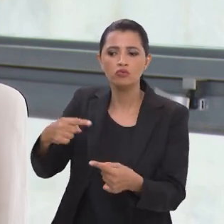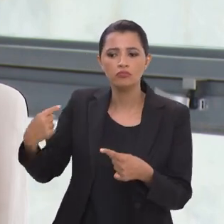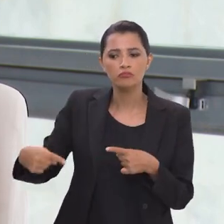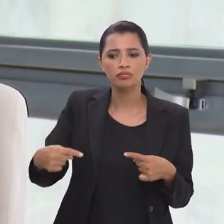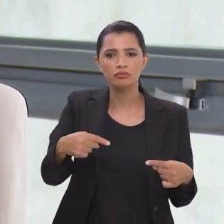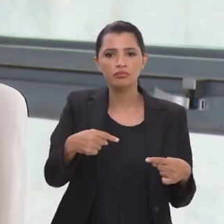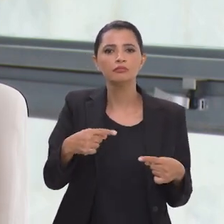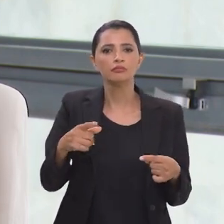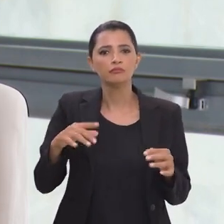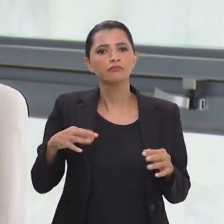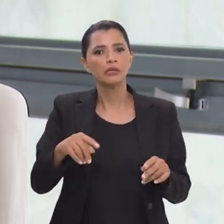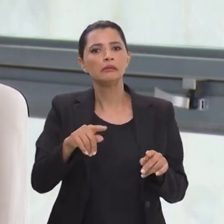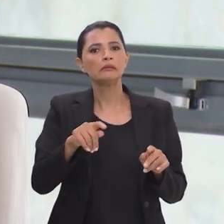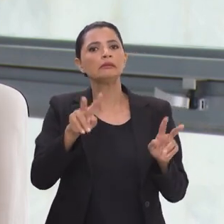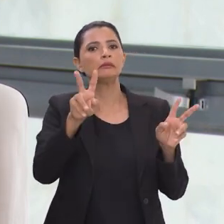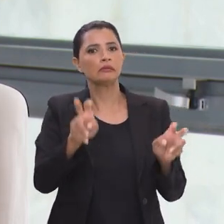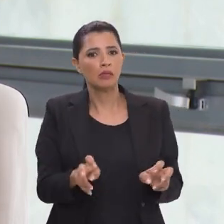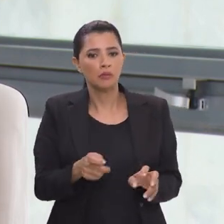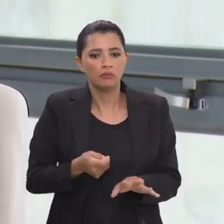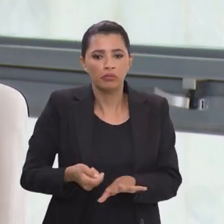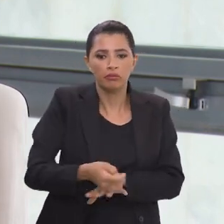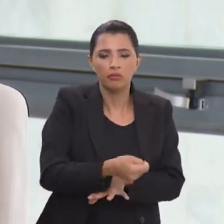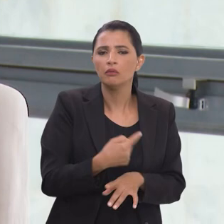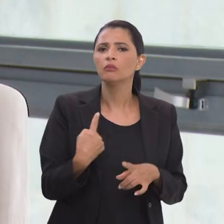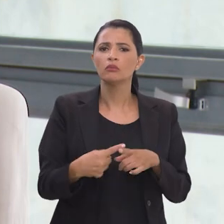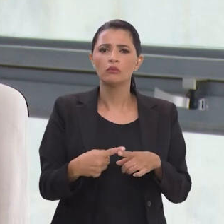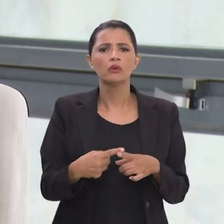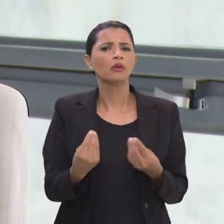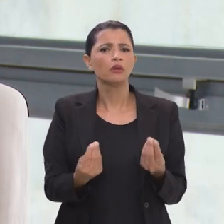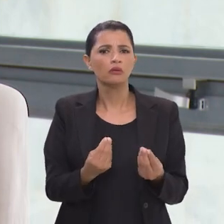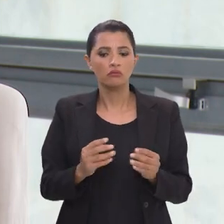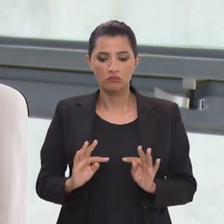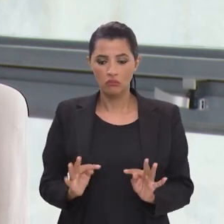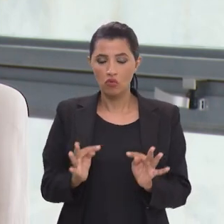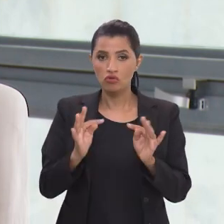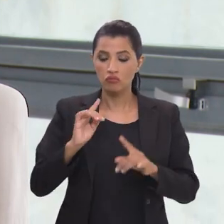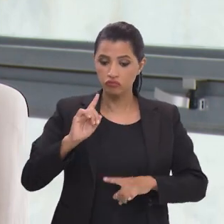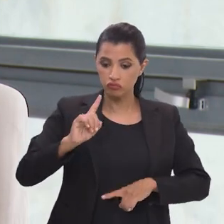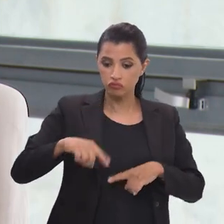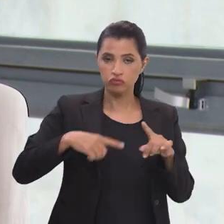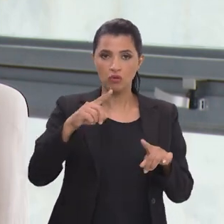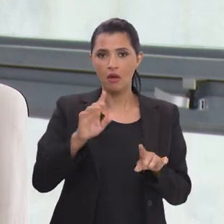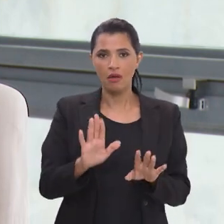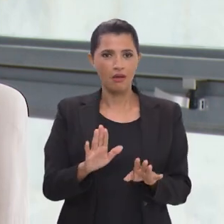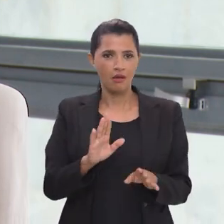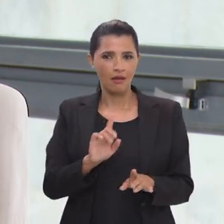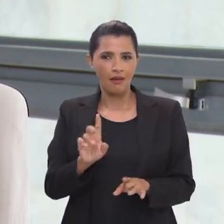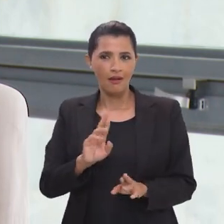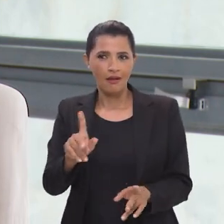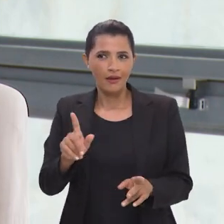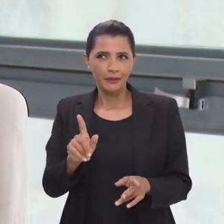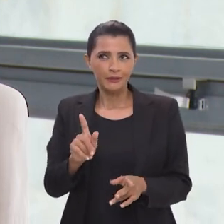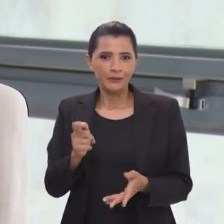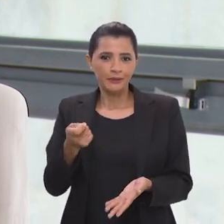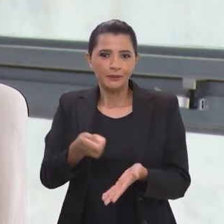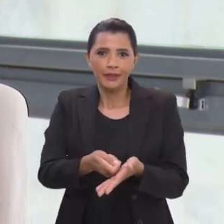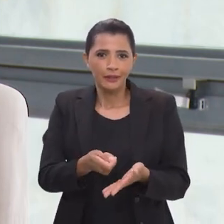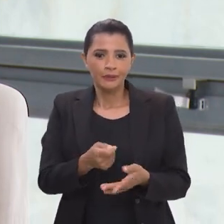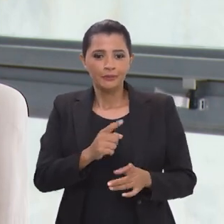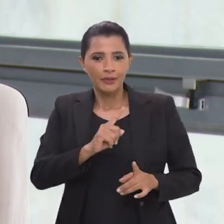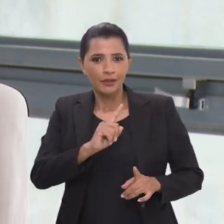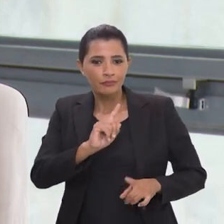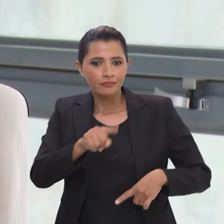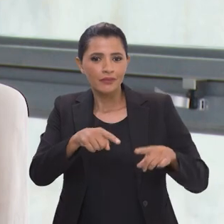quê? porque o avanço da tecnologia ela não obrigatoriamente